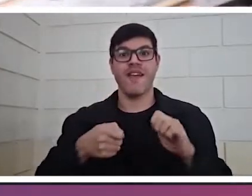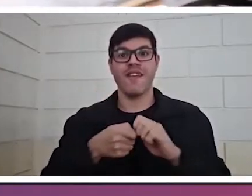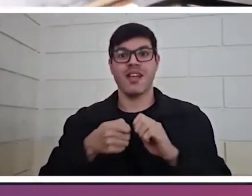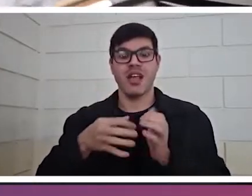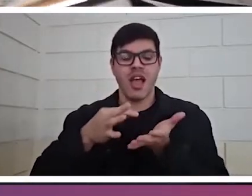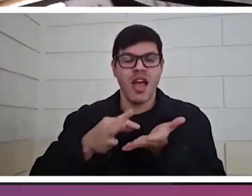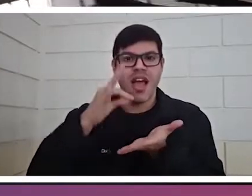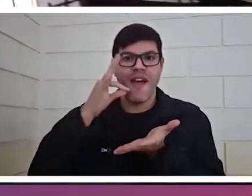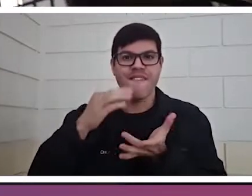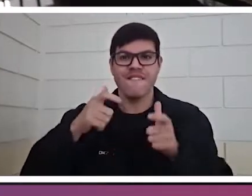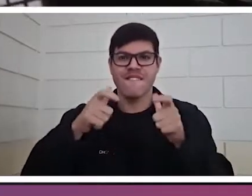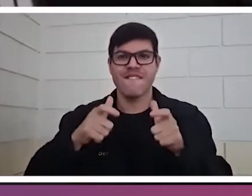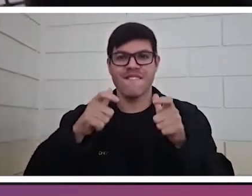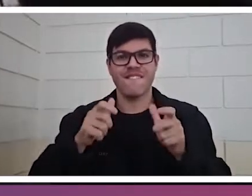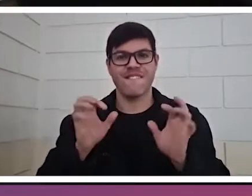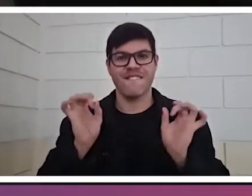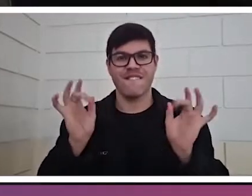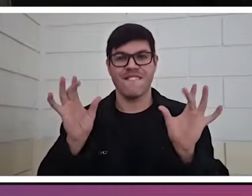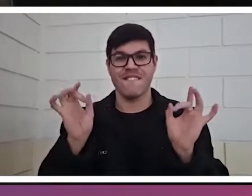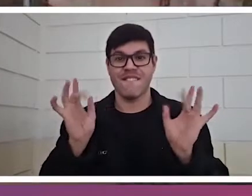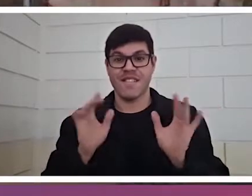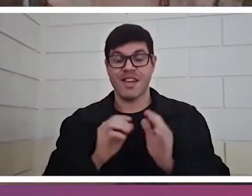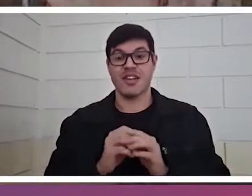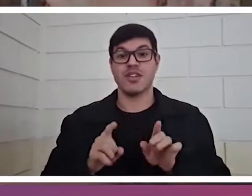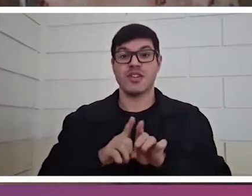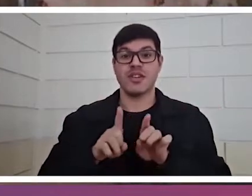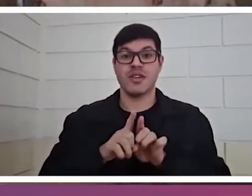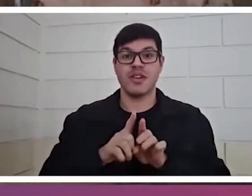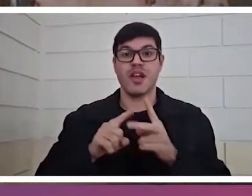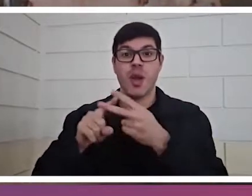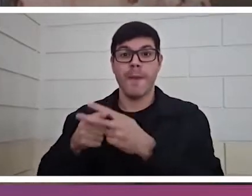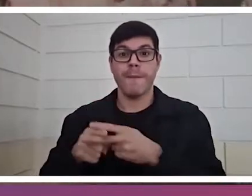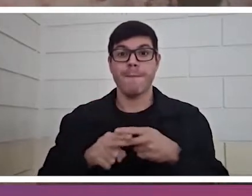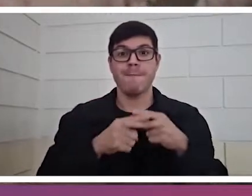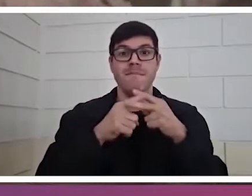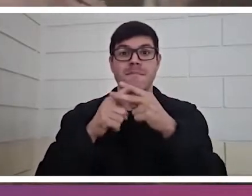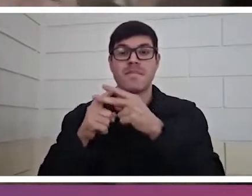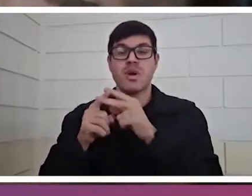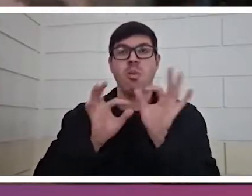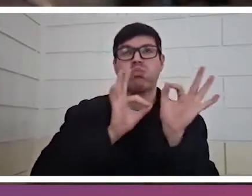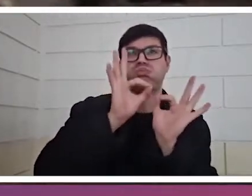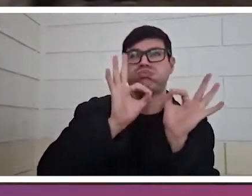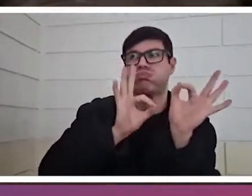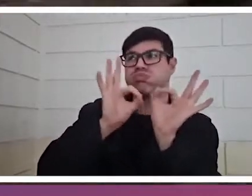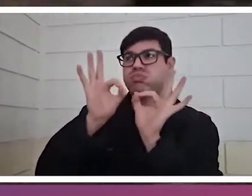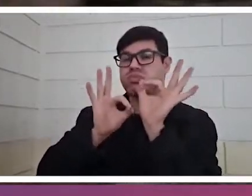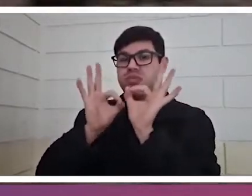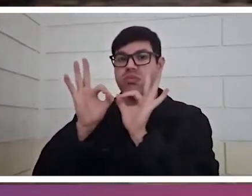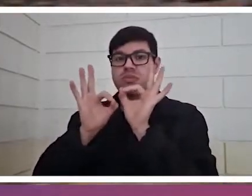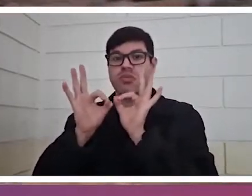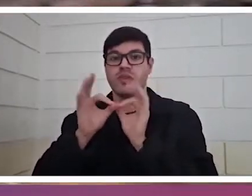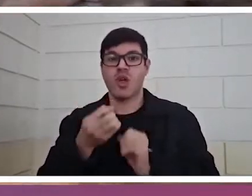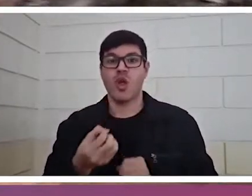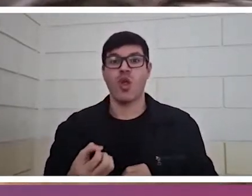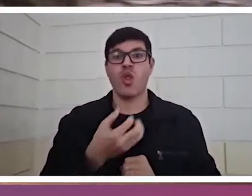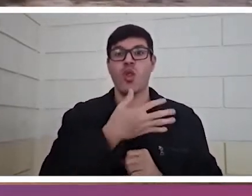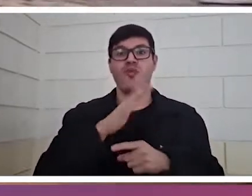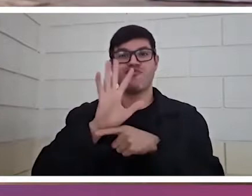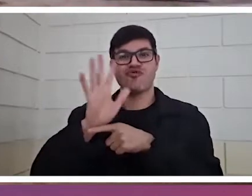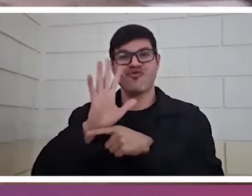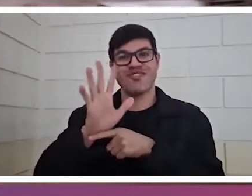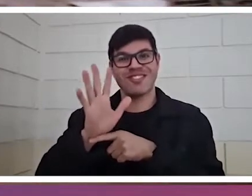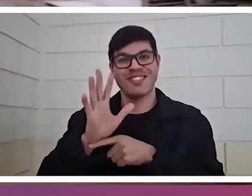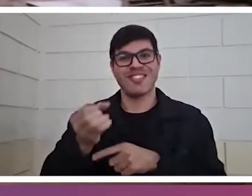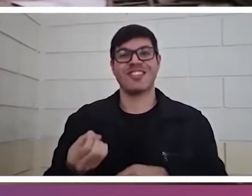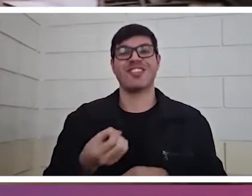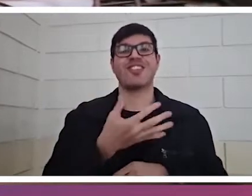funcionar um cybercafé junto com a restauração, com a reforma, revitalização do Cine Santa Helena, também